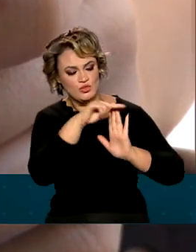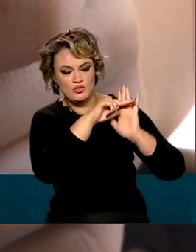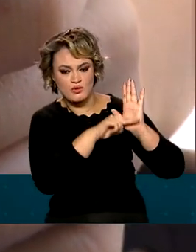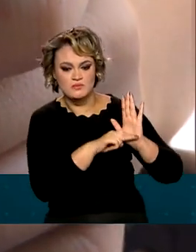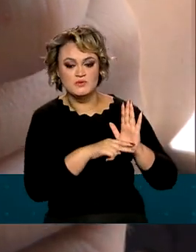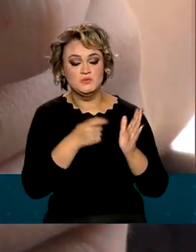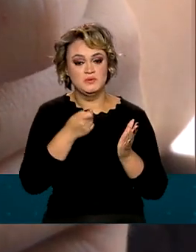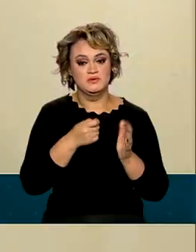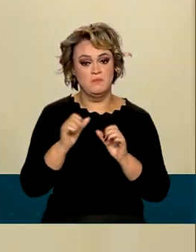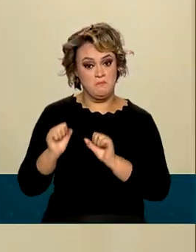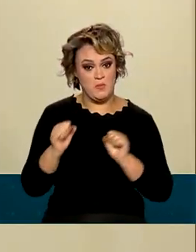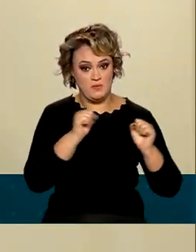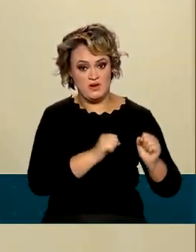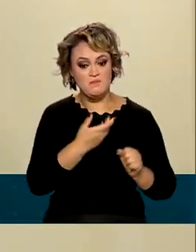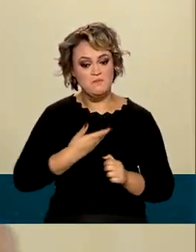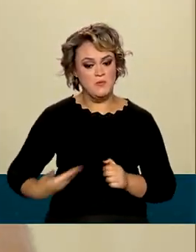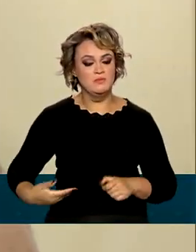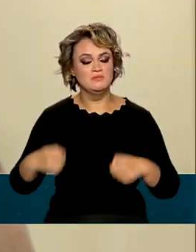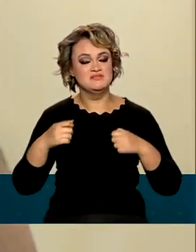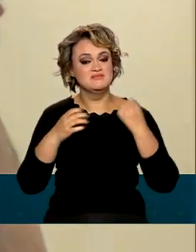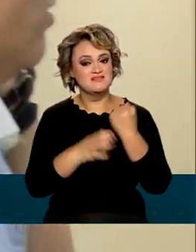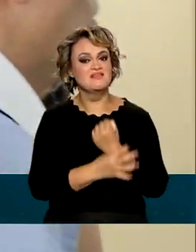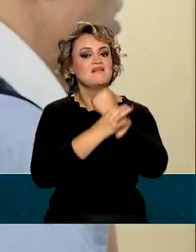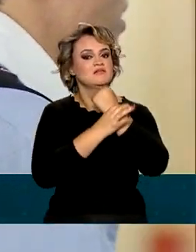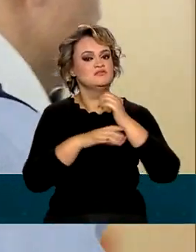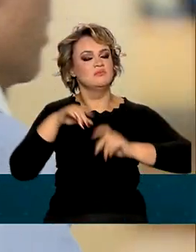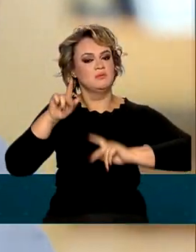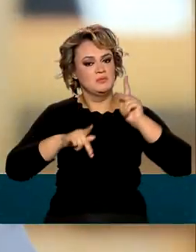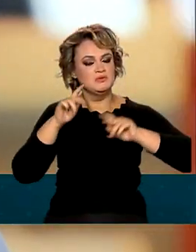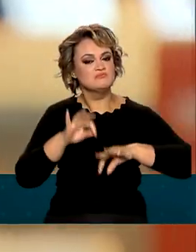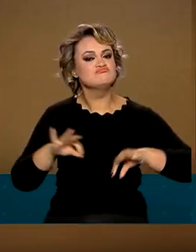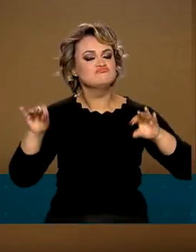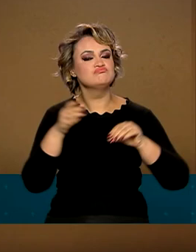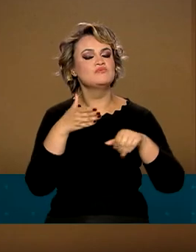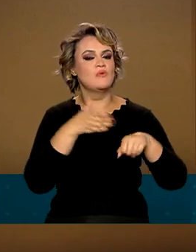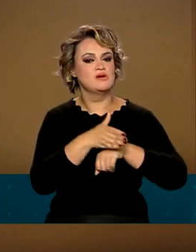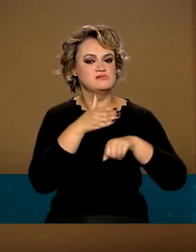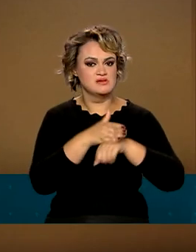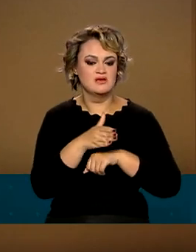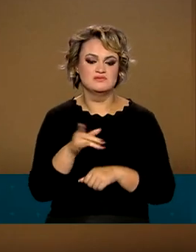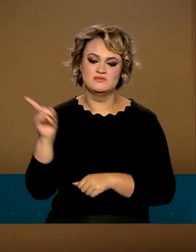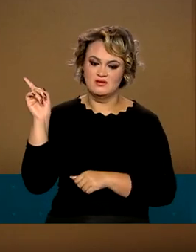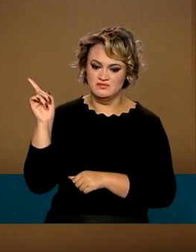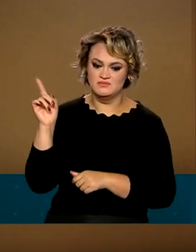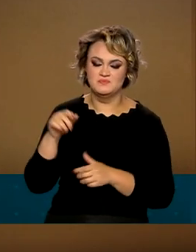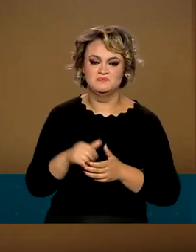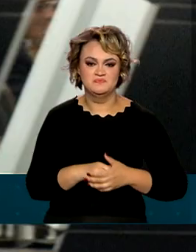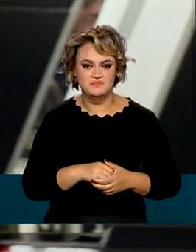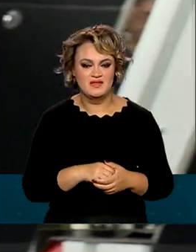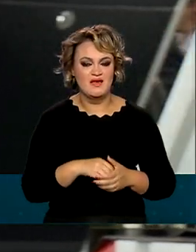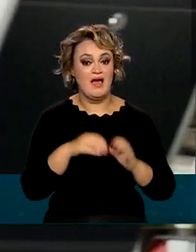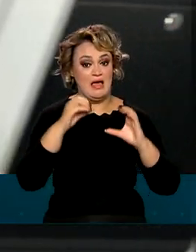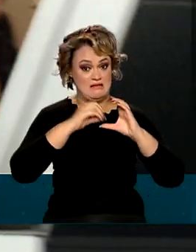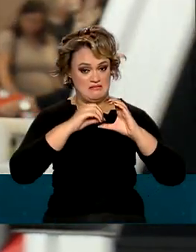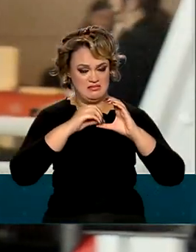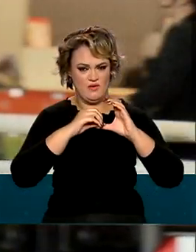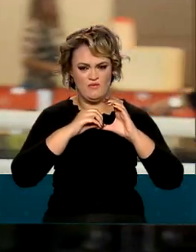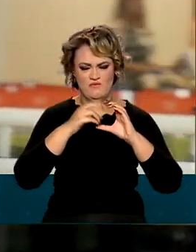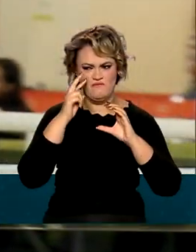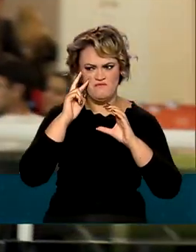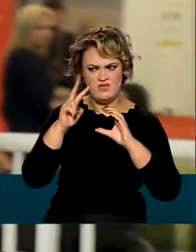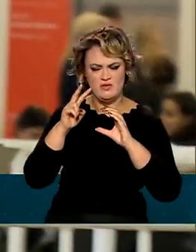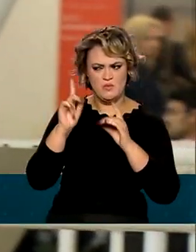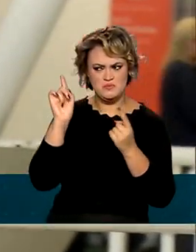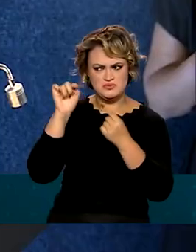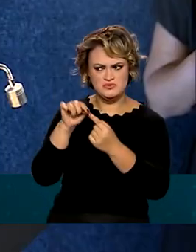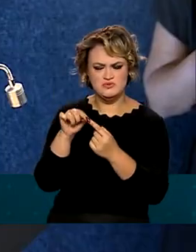dever do poder público de garantir a toda a população o acesso às telecomunicações. Para a Anatel, a meta foi